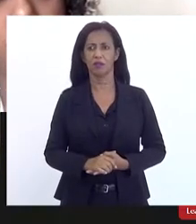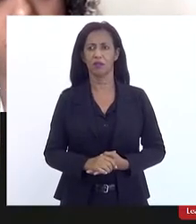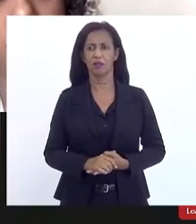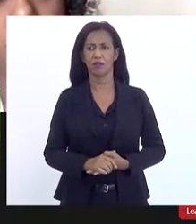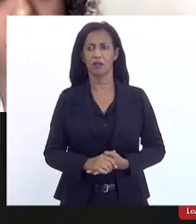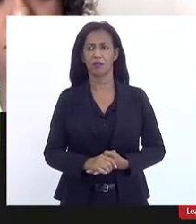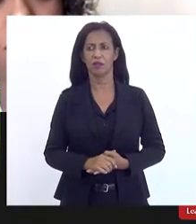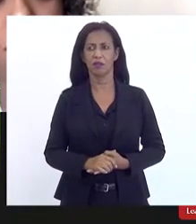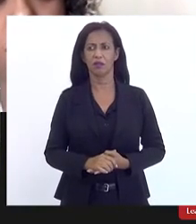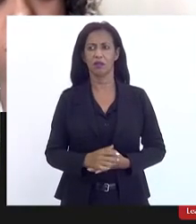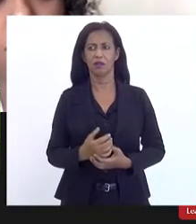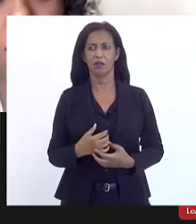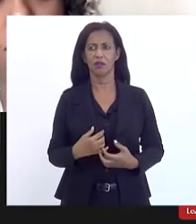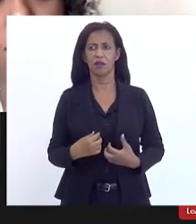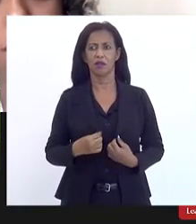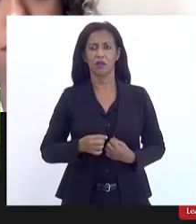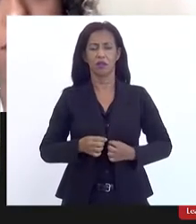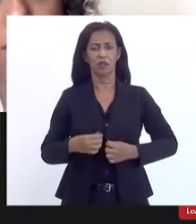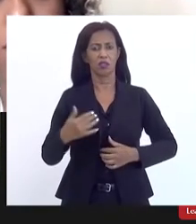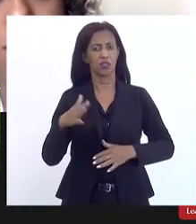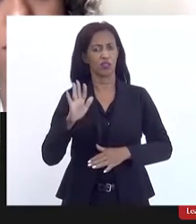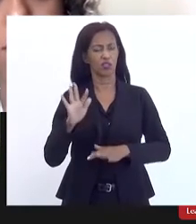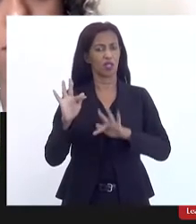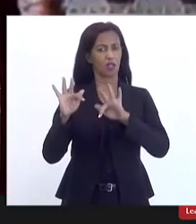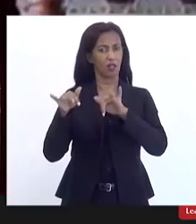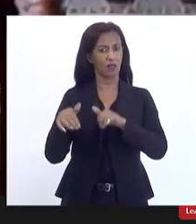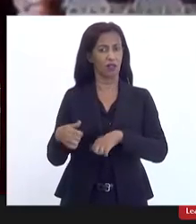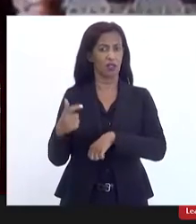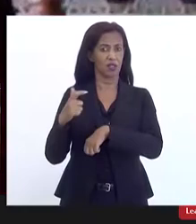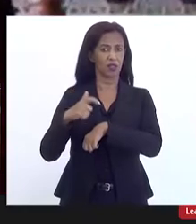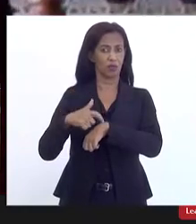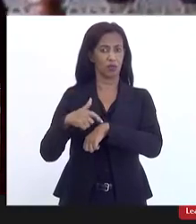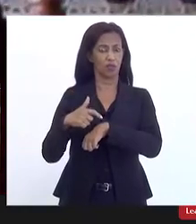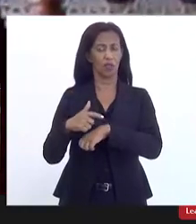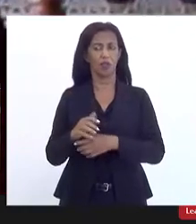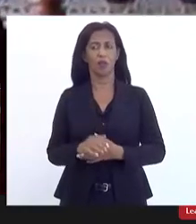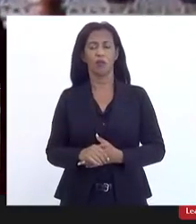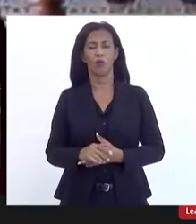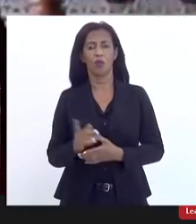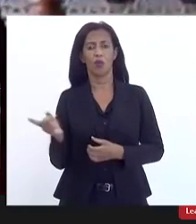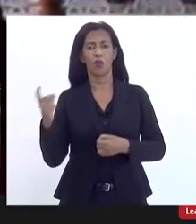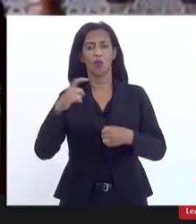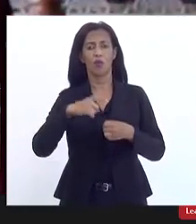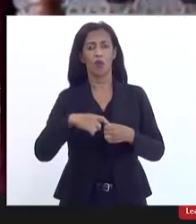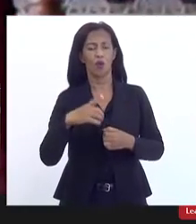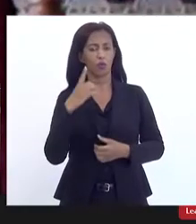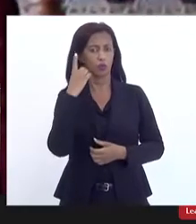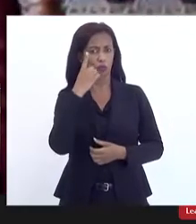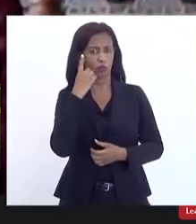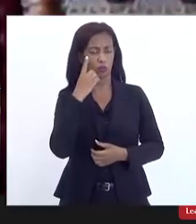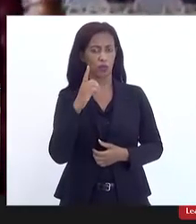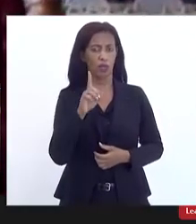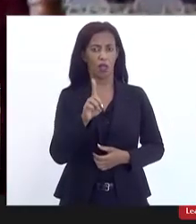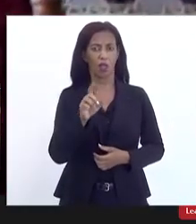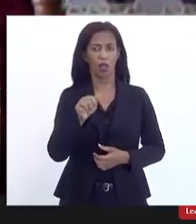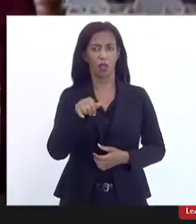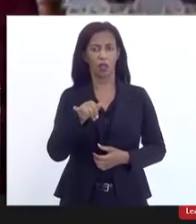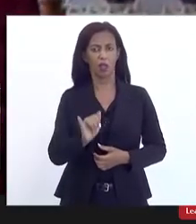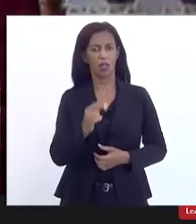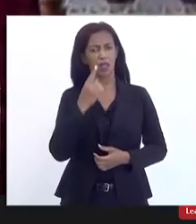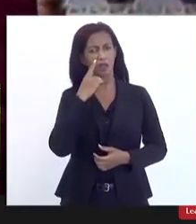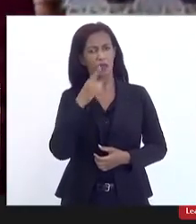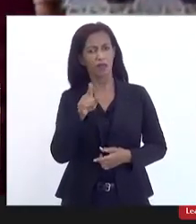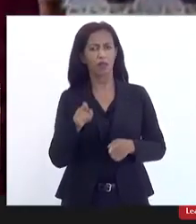a gente já está finalizando o tempo eu já repasso aqui para a deputada Dani Monteiro e vi que